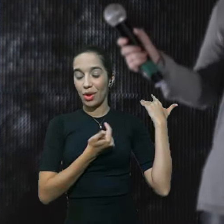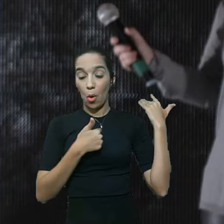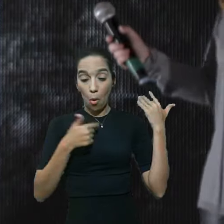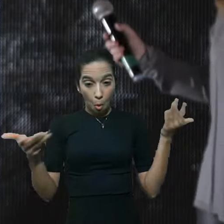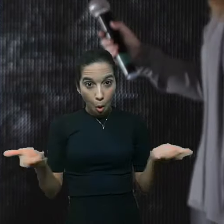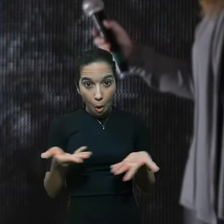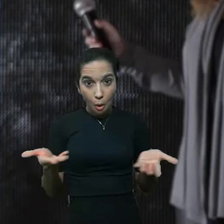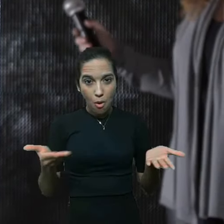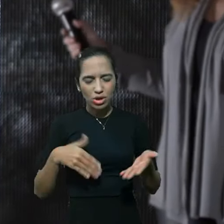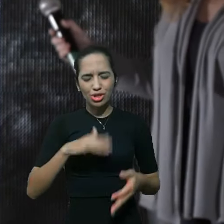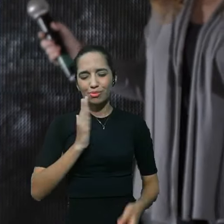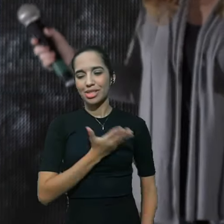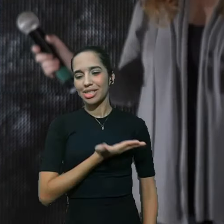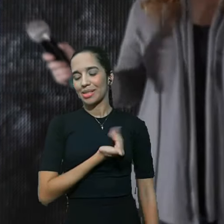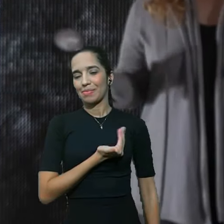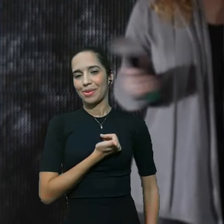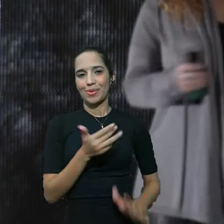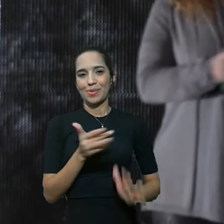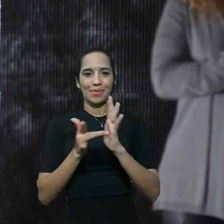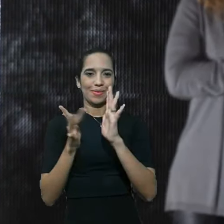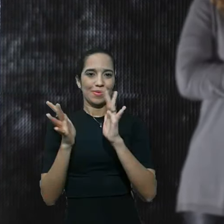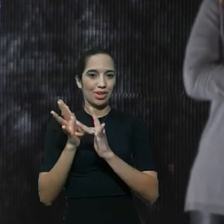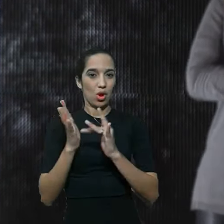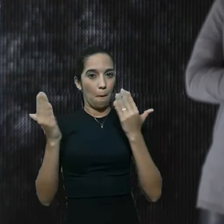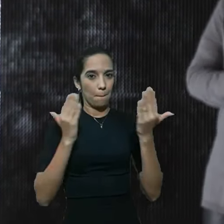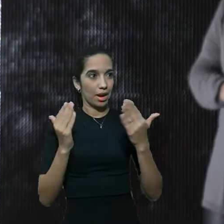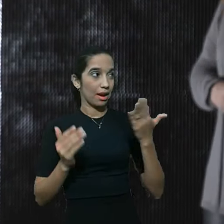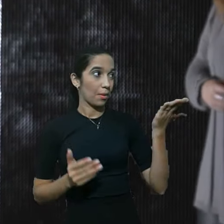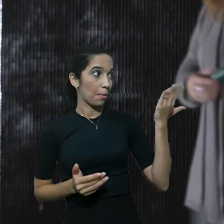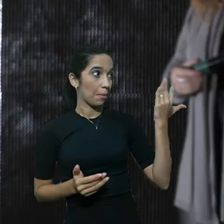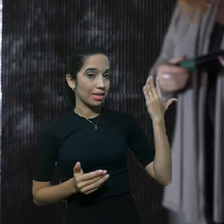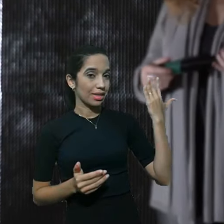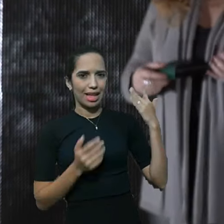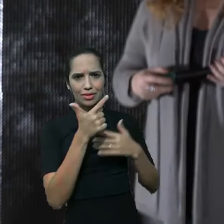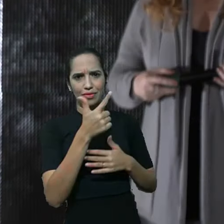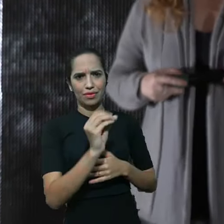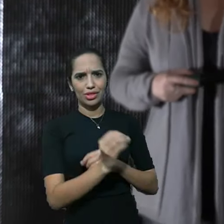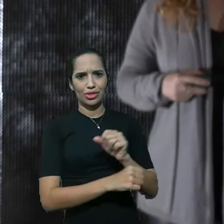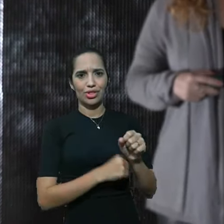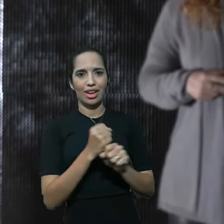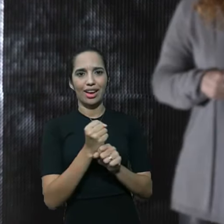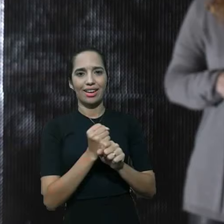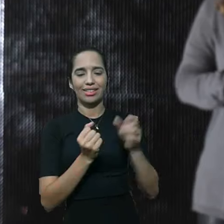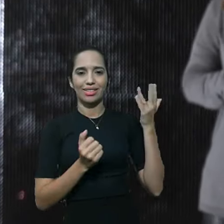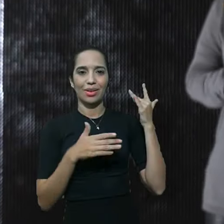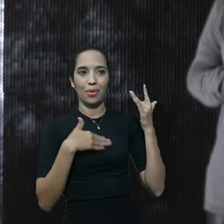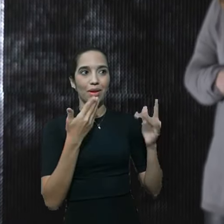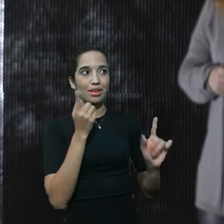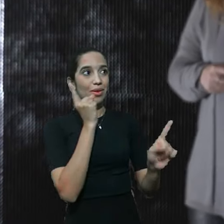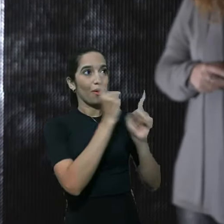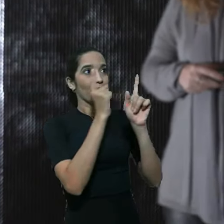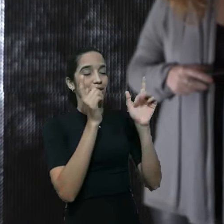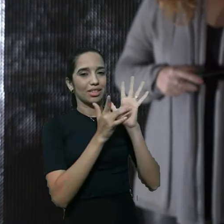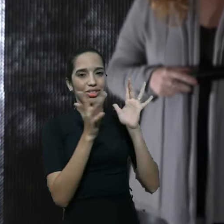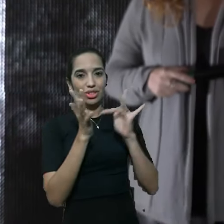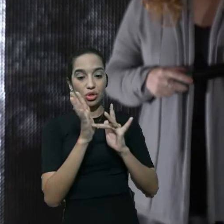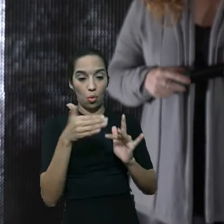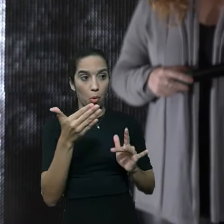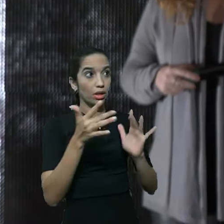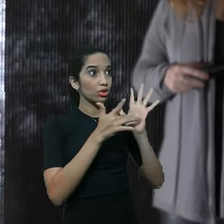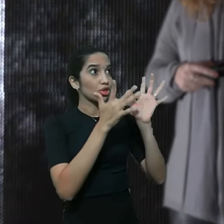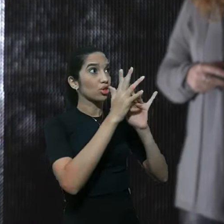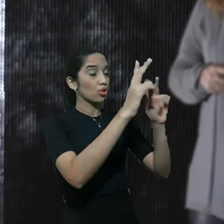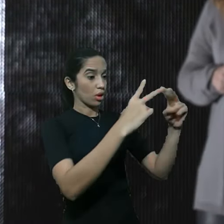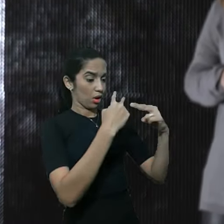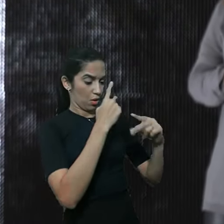hoje eu estou mais apaixonada por ele do que eu estava há mais de 20 anos atrás quando eu encontrei quando eu fui encontrada